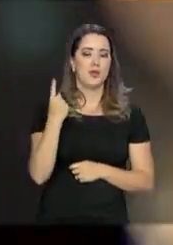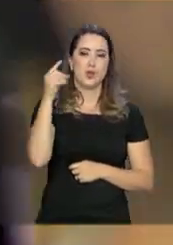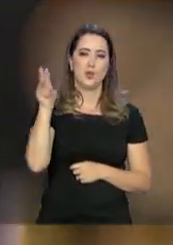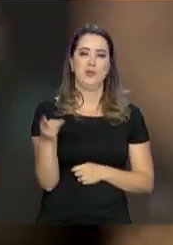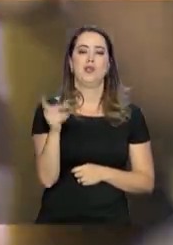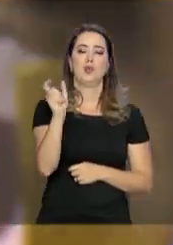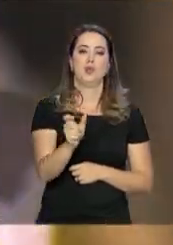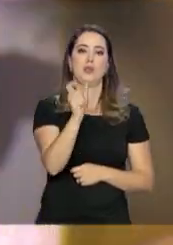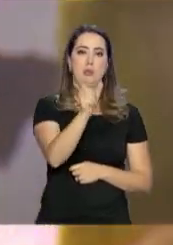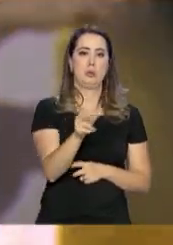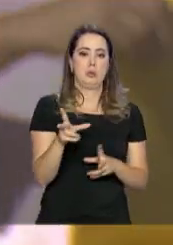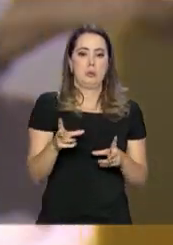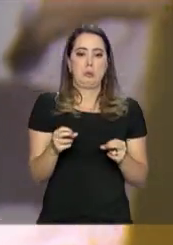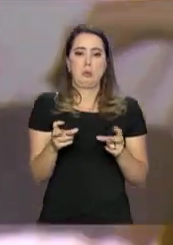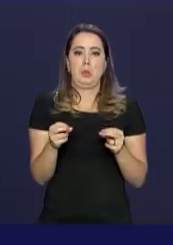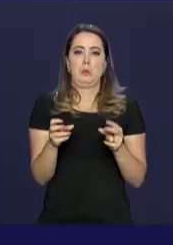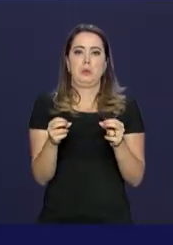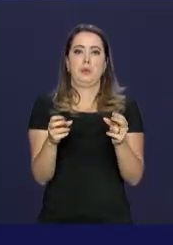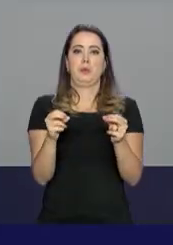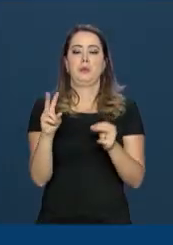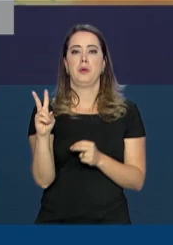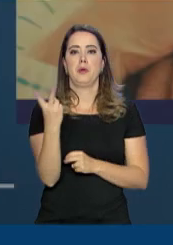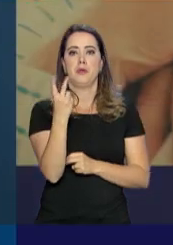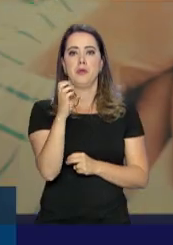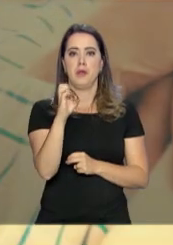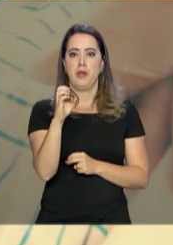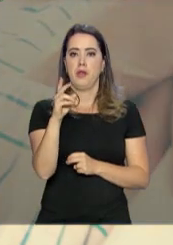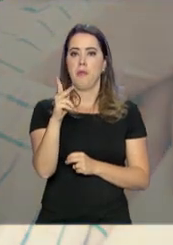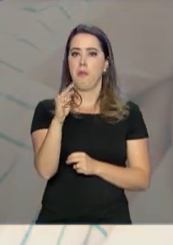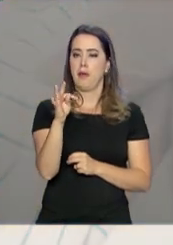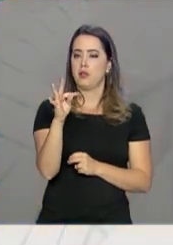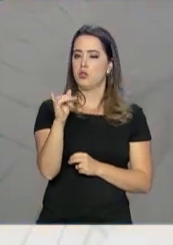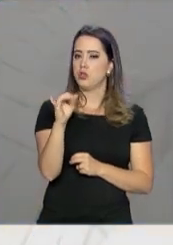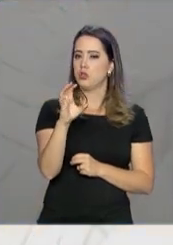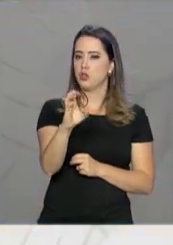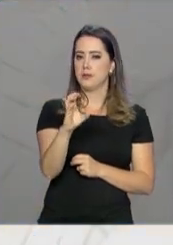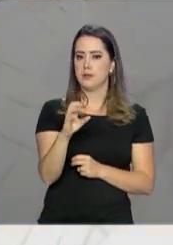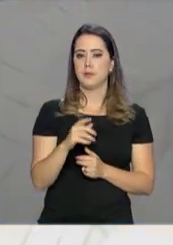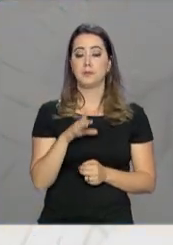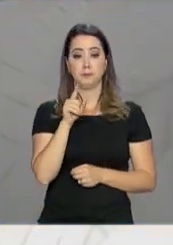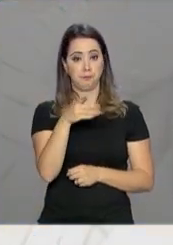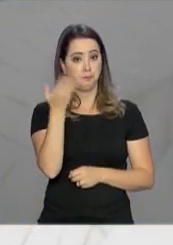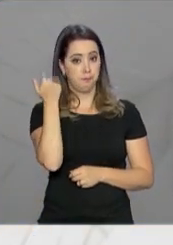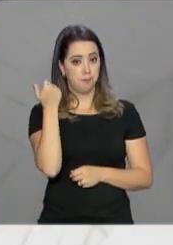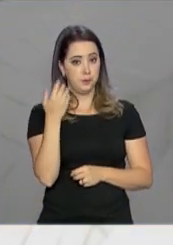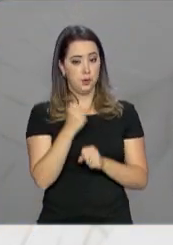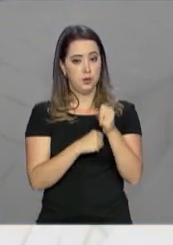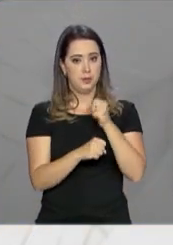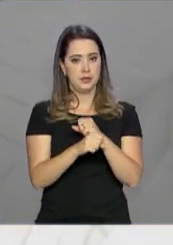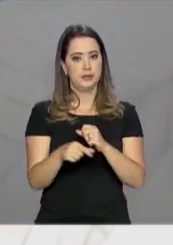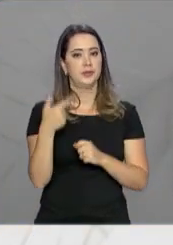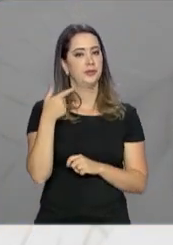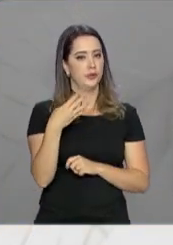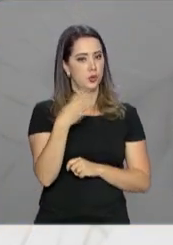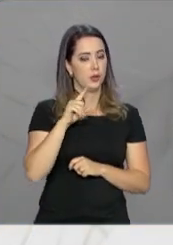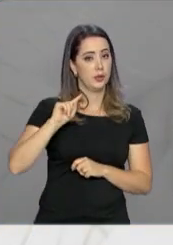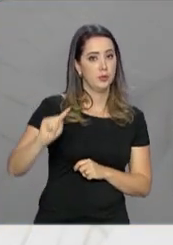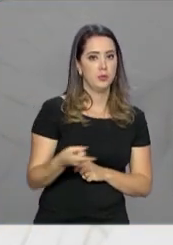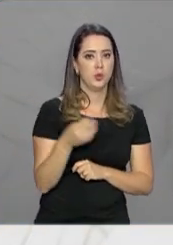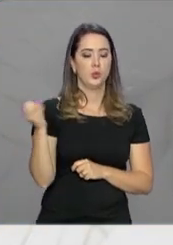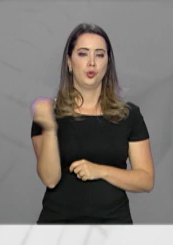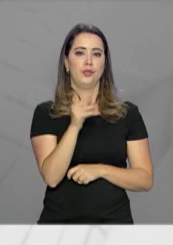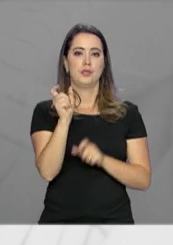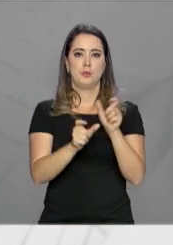têm o vírus da hepatite C. Só no ano passado, cerca de 24 mil novos casos foram registrados,